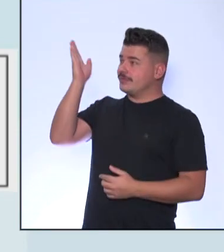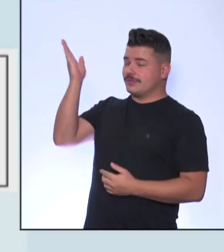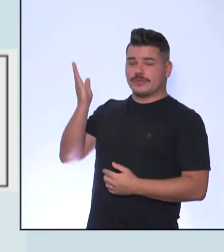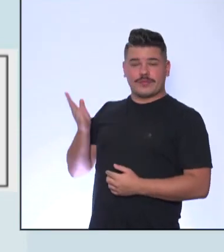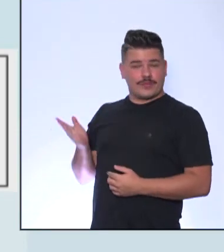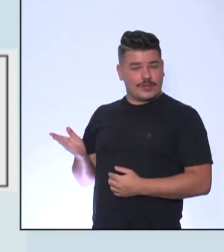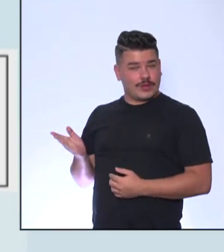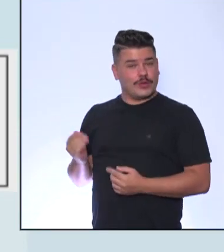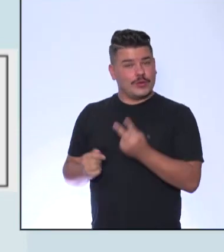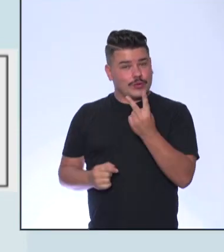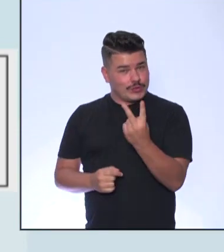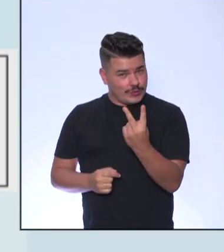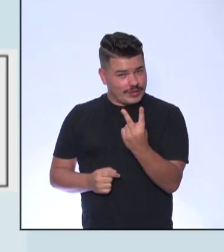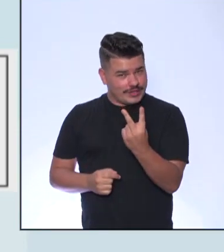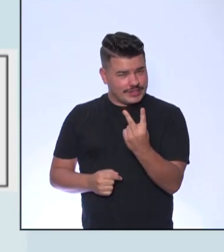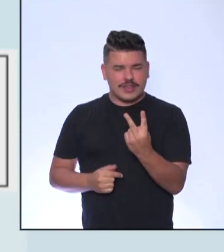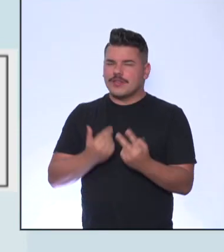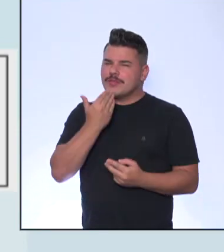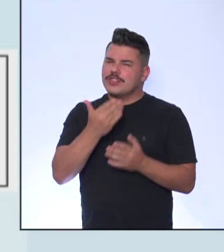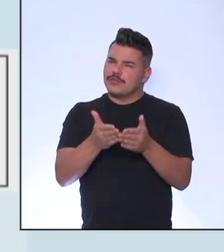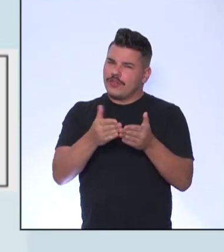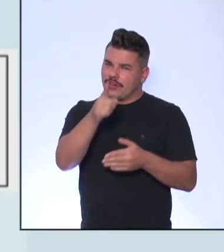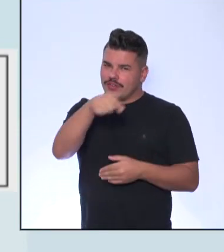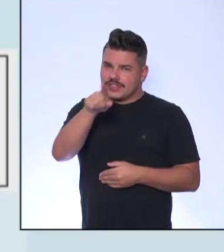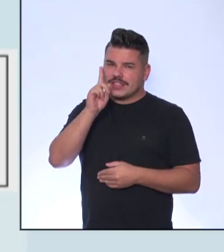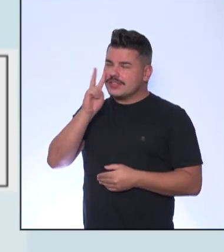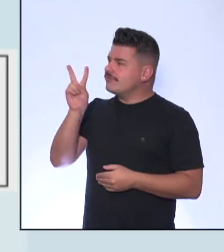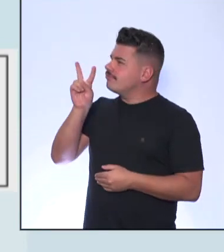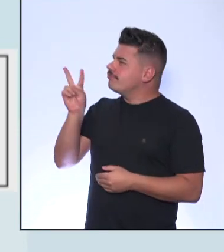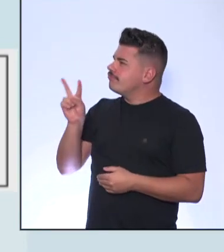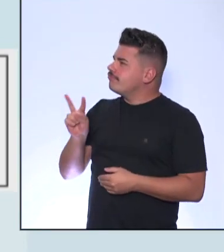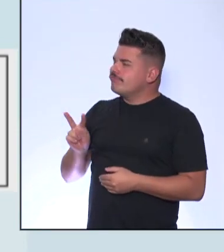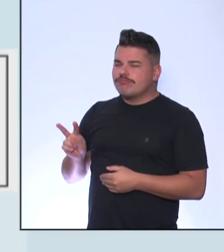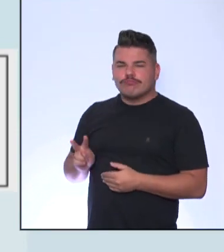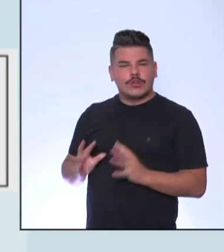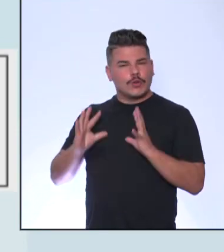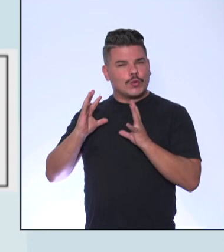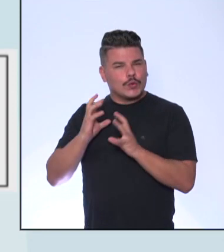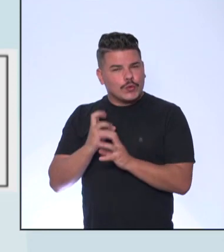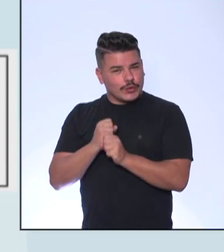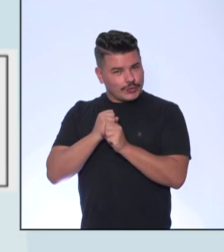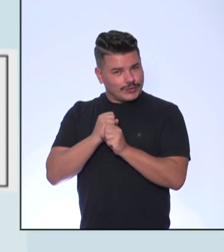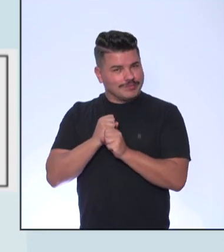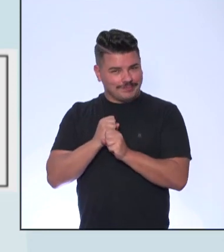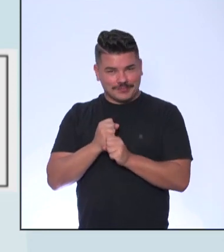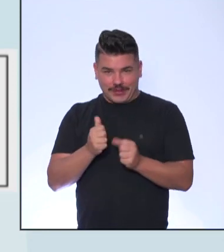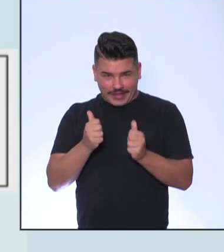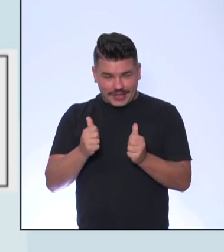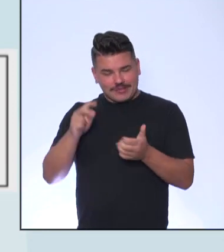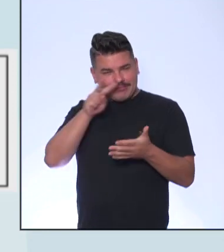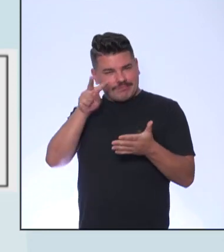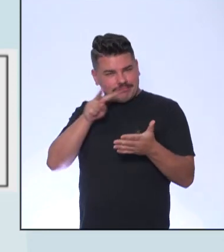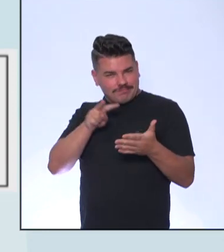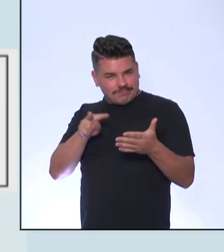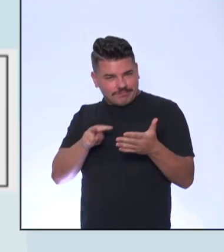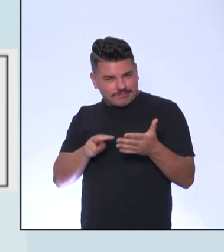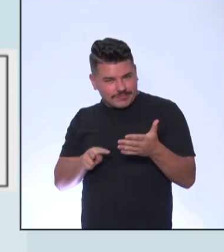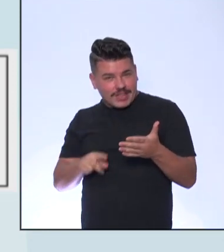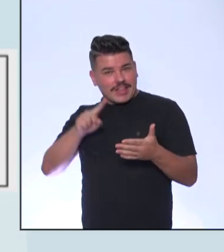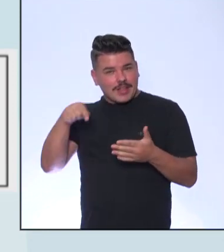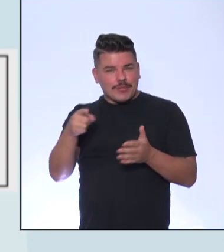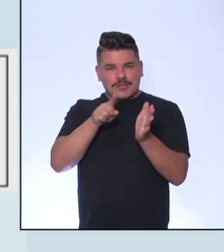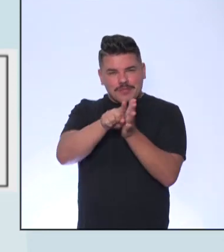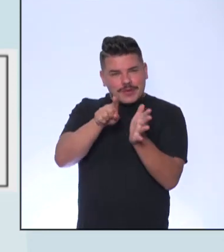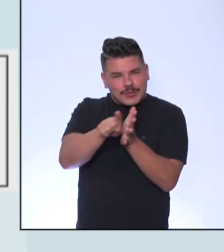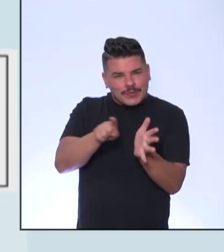fragmentos Eu vou pedir para vocês Estarem lendo os fragmentos A Paula vai ler para vocês Os dois fragmentos E a gente vai Fazer as